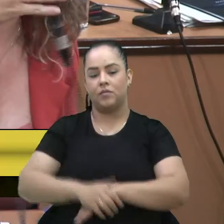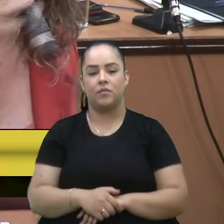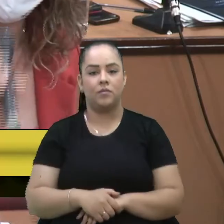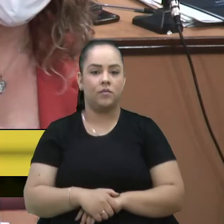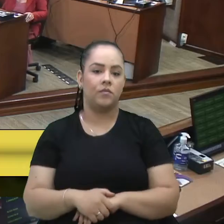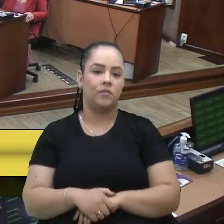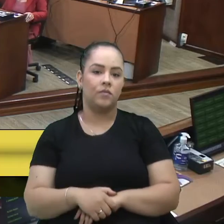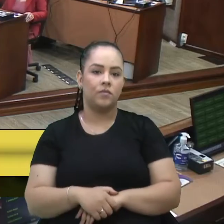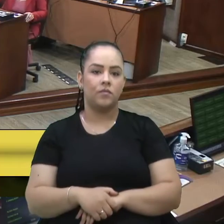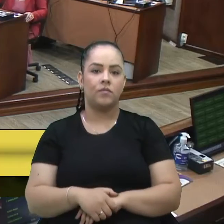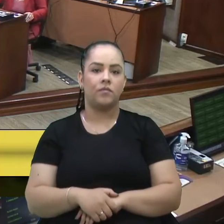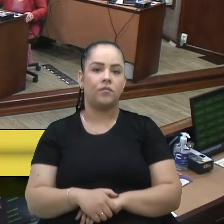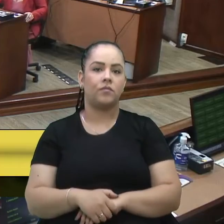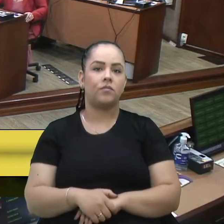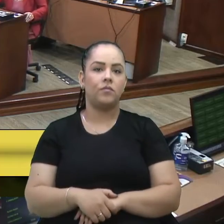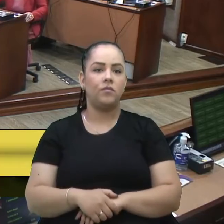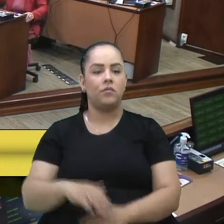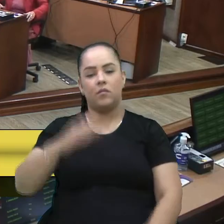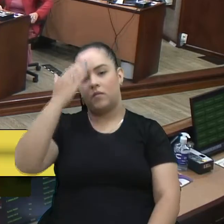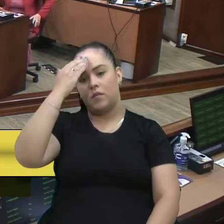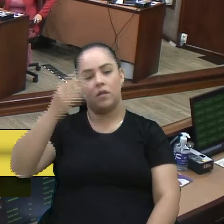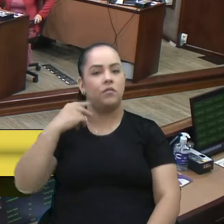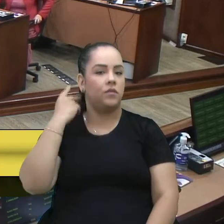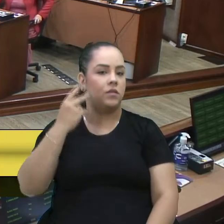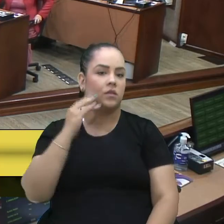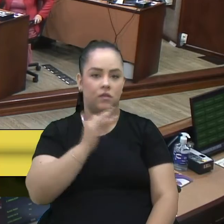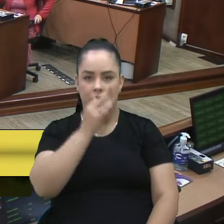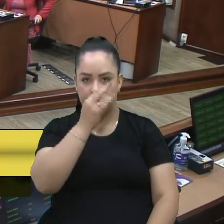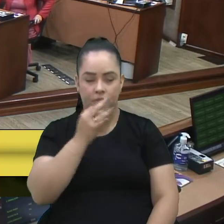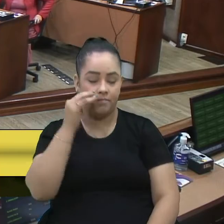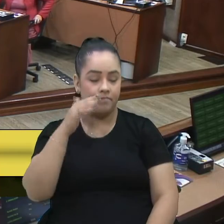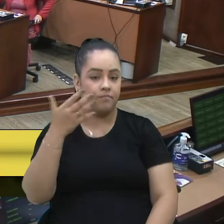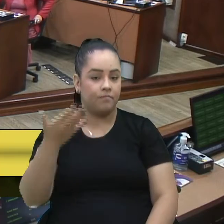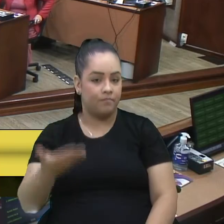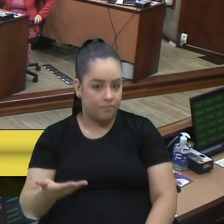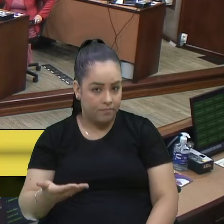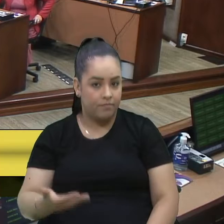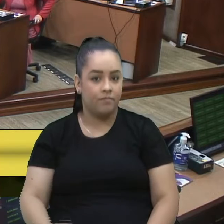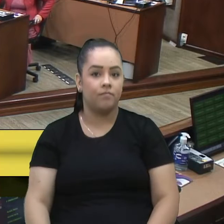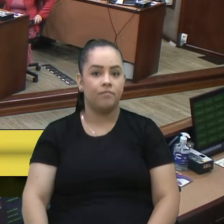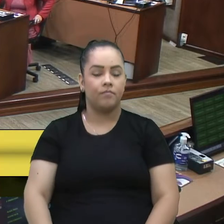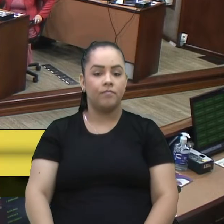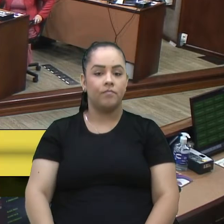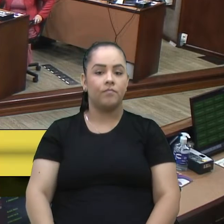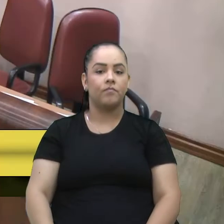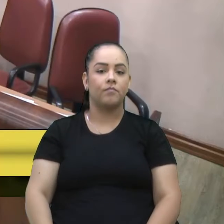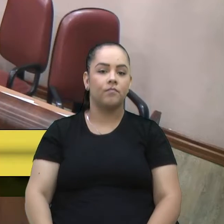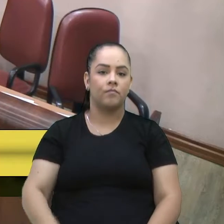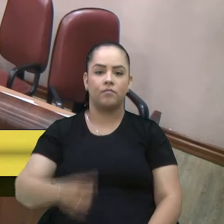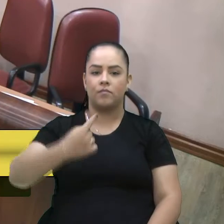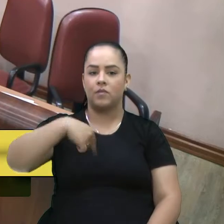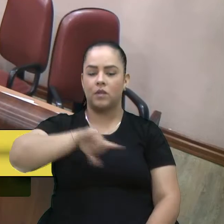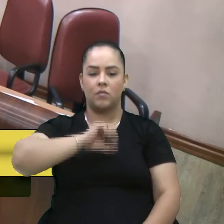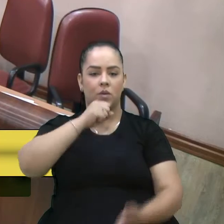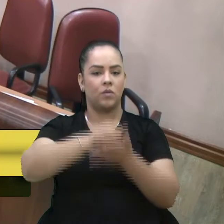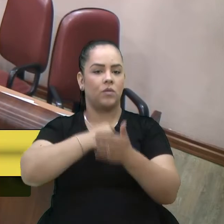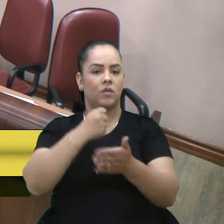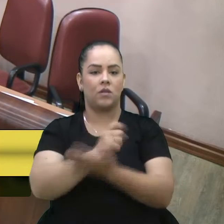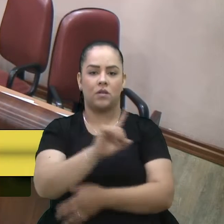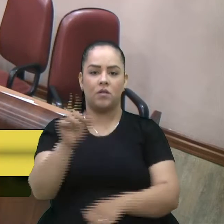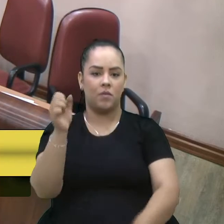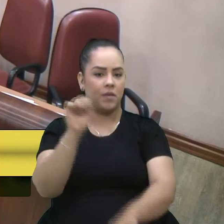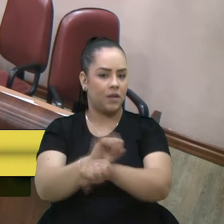Agradeço vossas considerações, vereadora Tati. Então, assim, de fato, então aí vamos... É uma luta incansável. Não vou